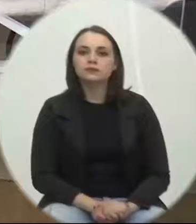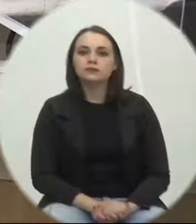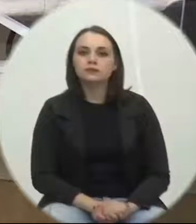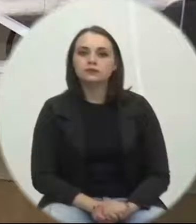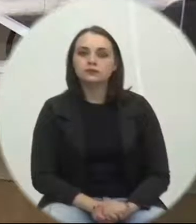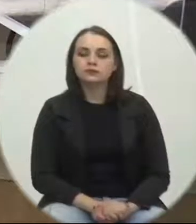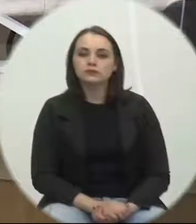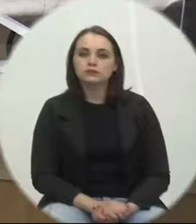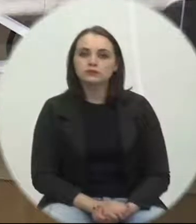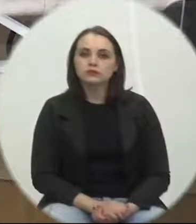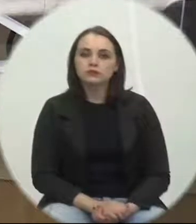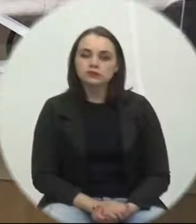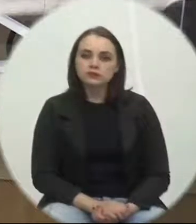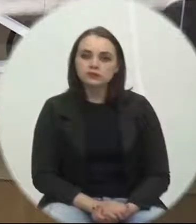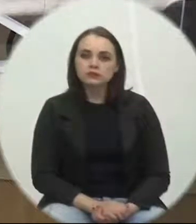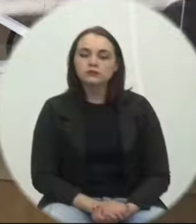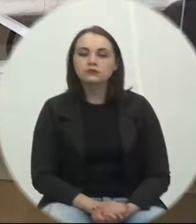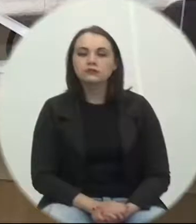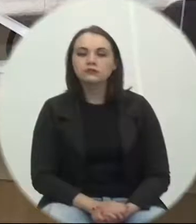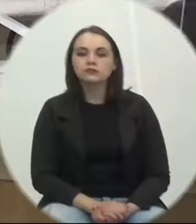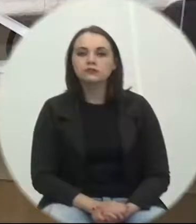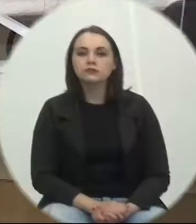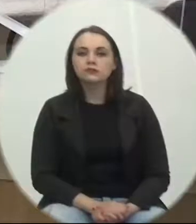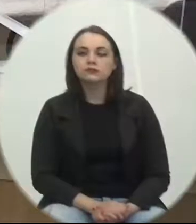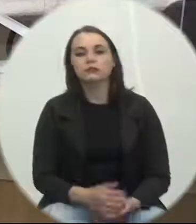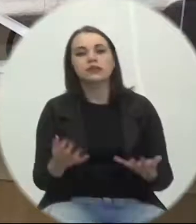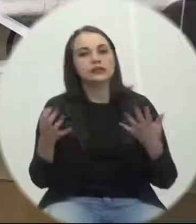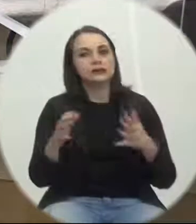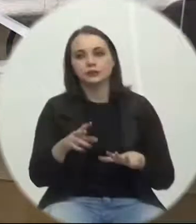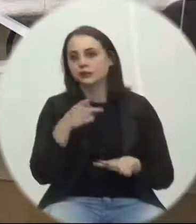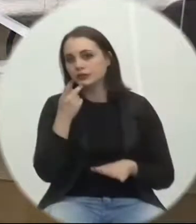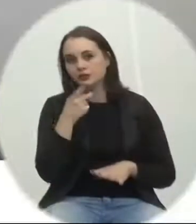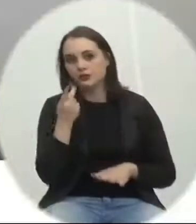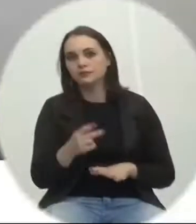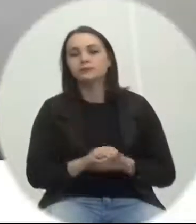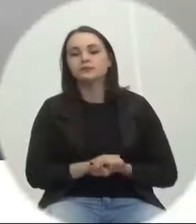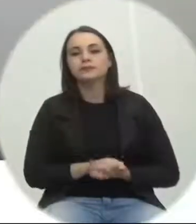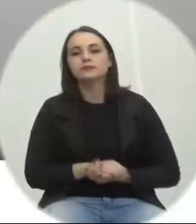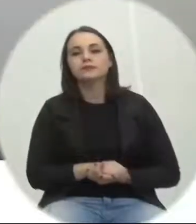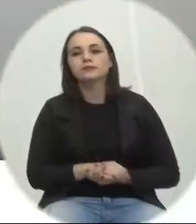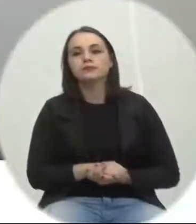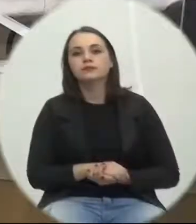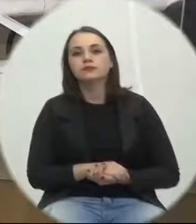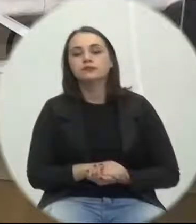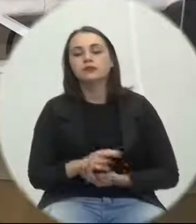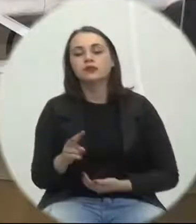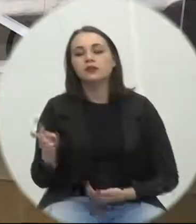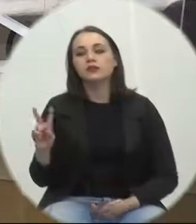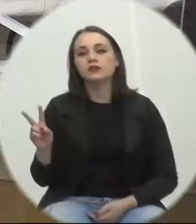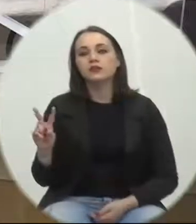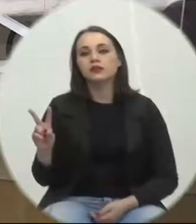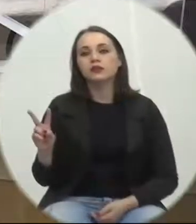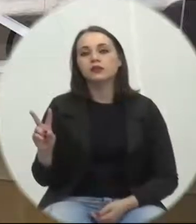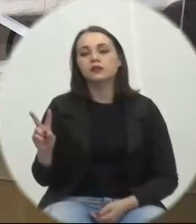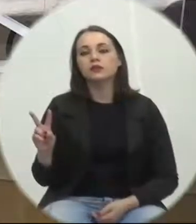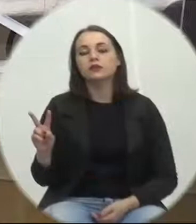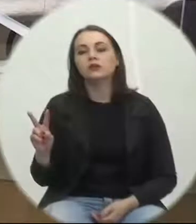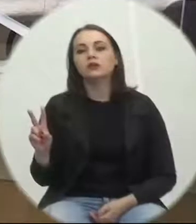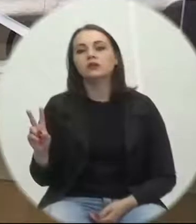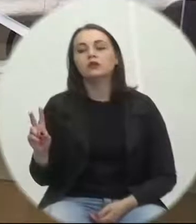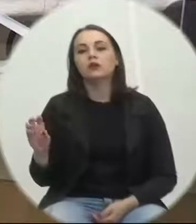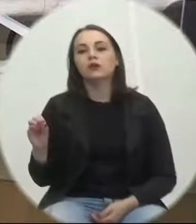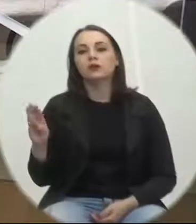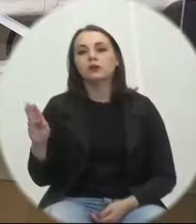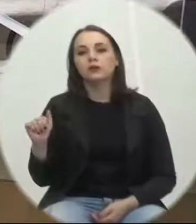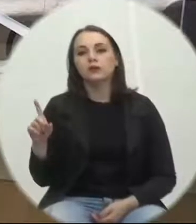Com a palavra, Governador Toninho da Saúde. Declino, Presidente. Declino, com a palavra, Governador